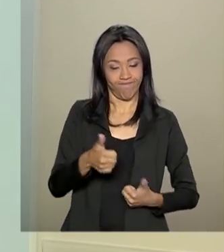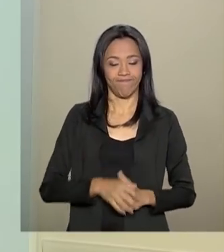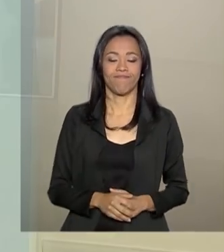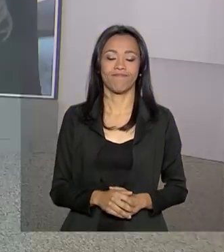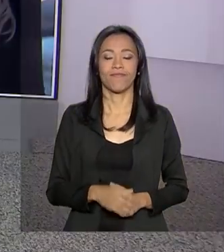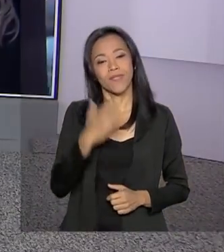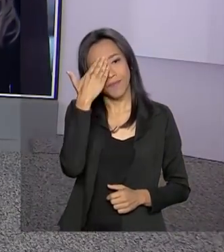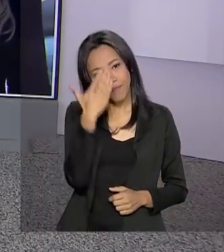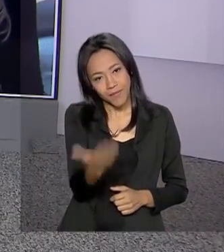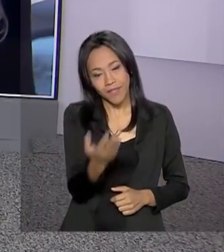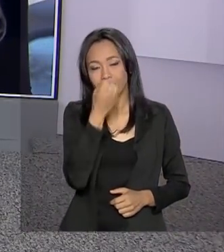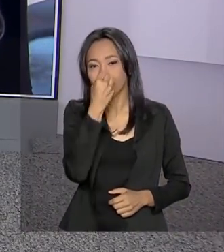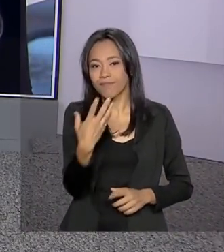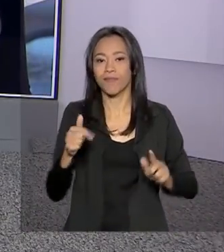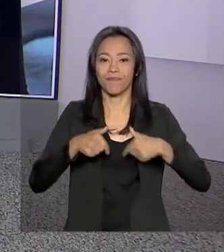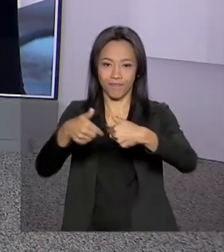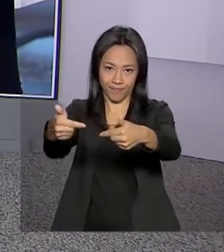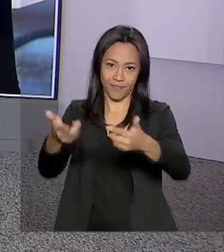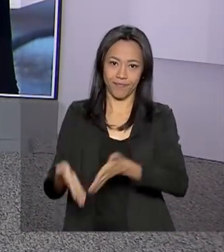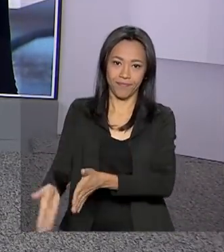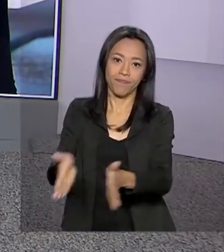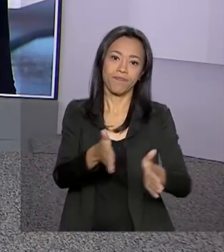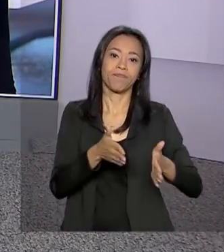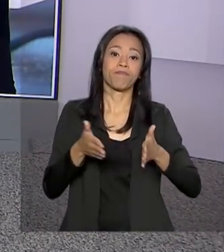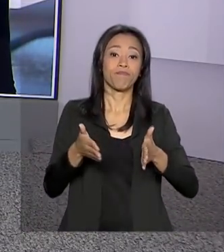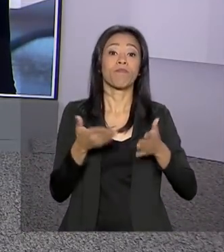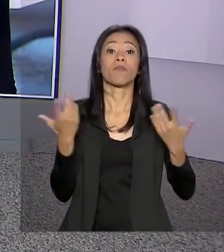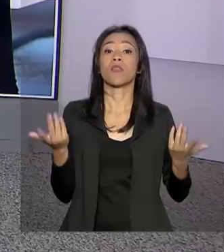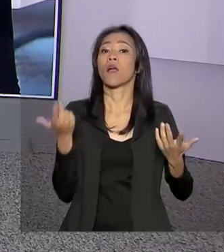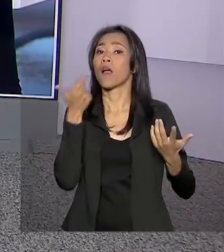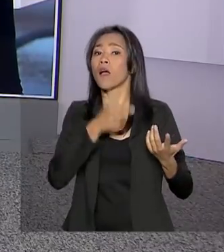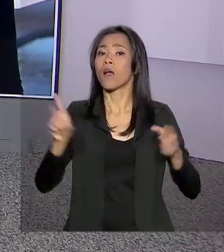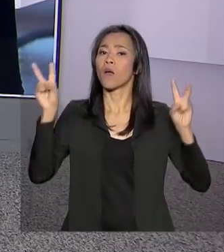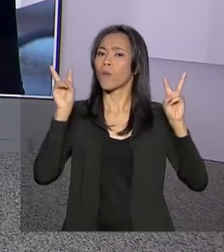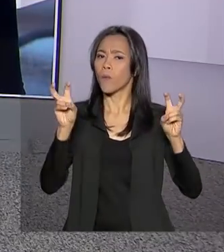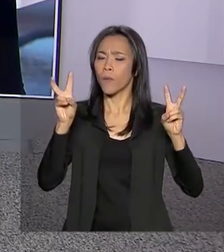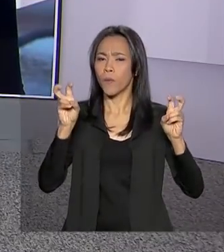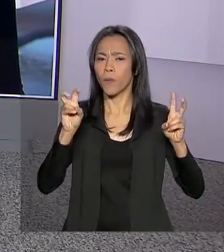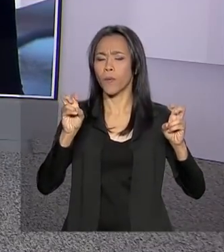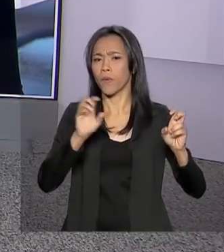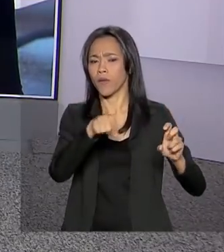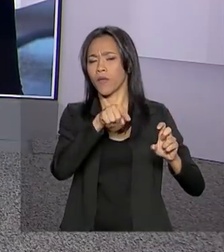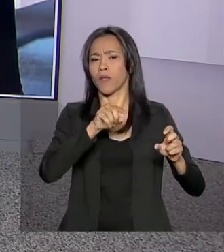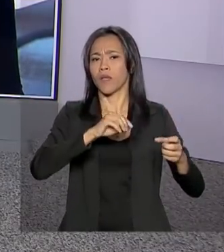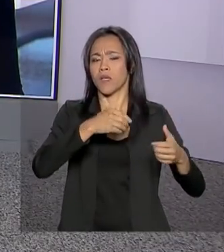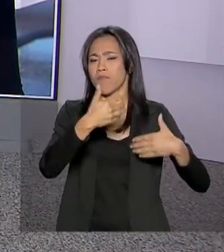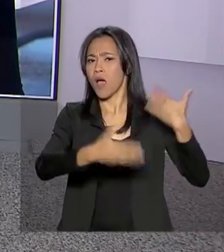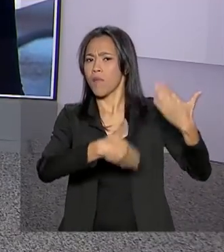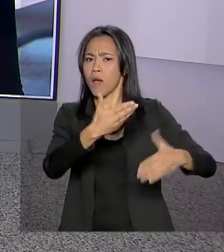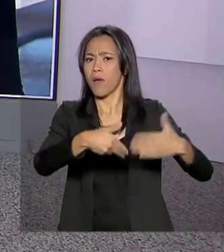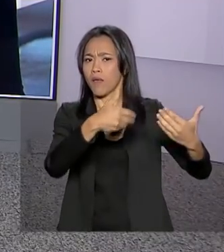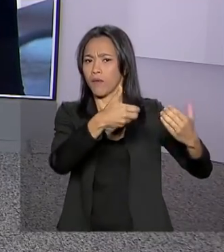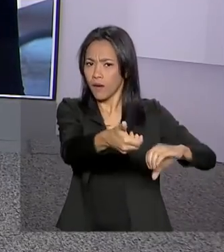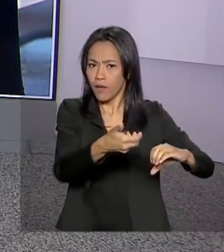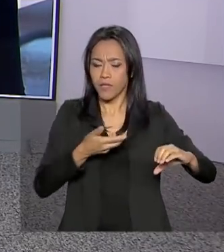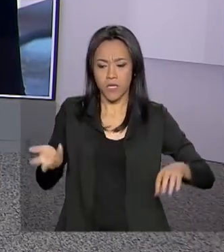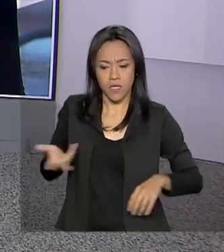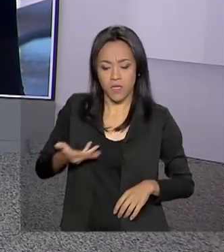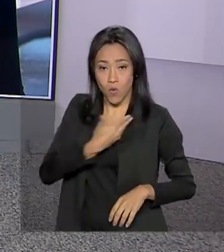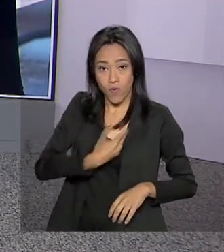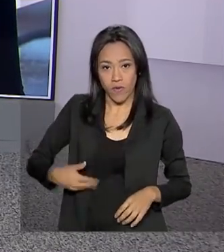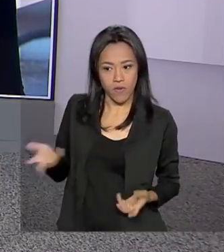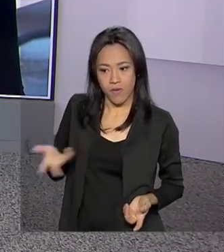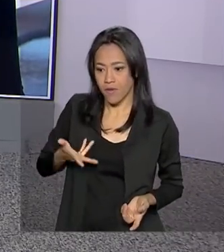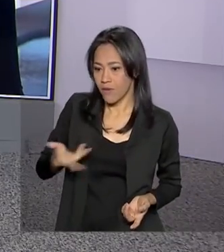Obrigada, Ricardo. Bom trabalho aí para você. E falamos agora sobre a pauta no Congresso e a corrida contra o relógio para a votação de